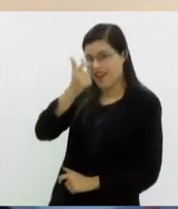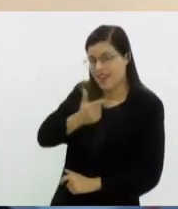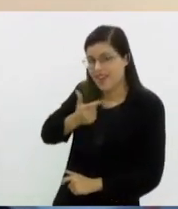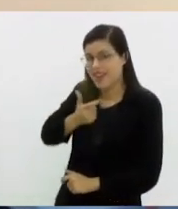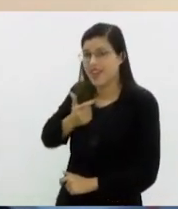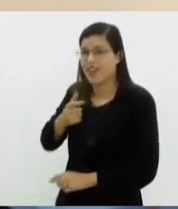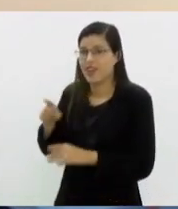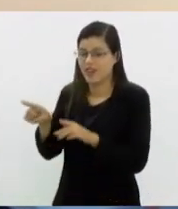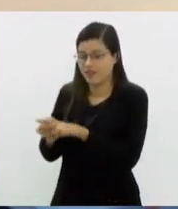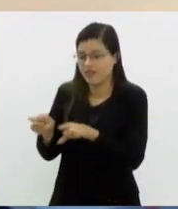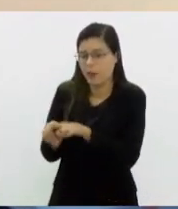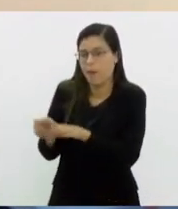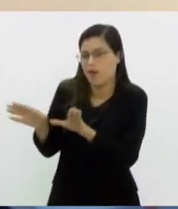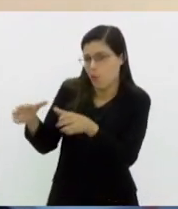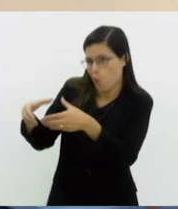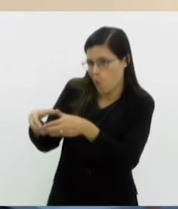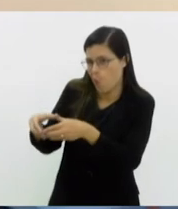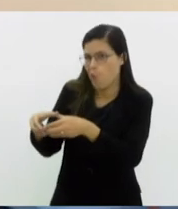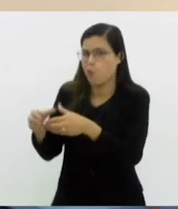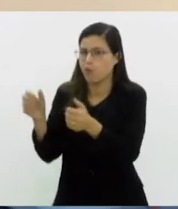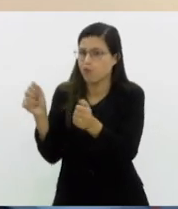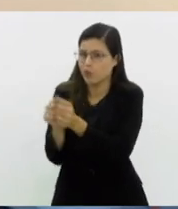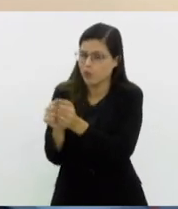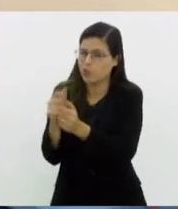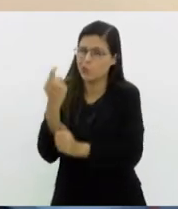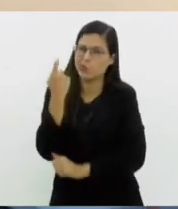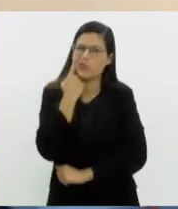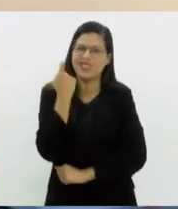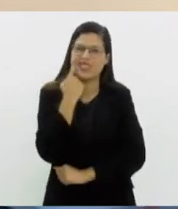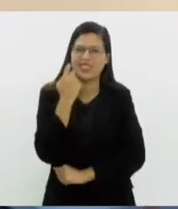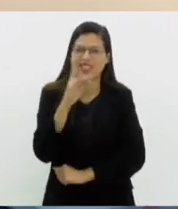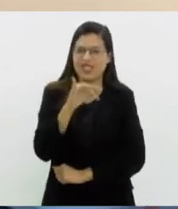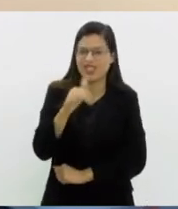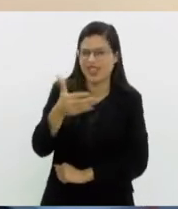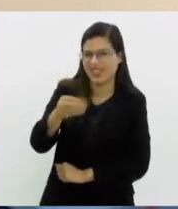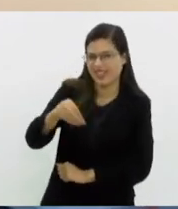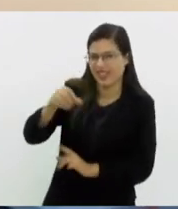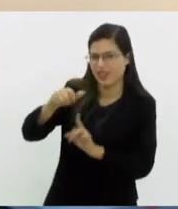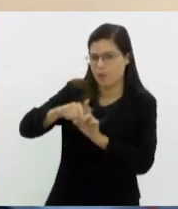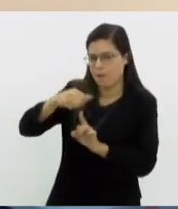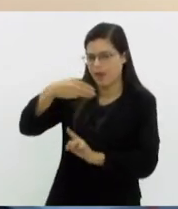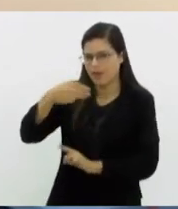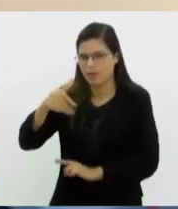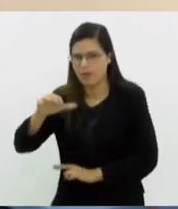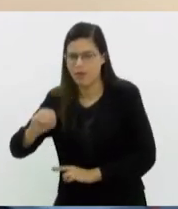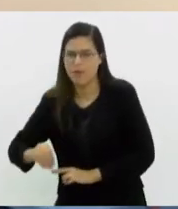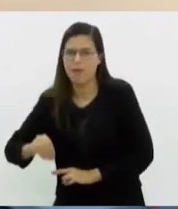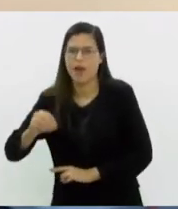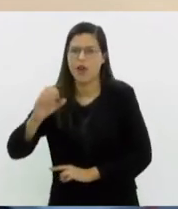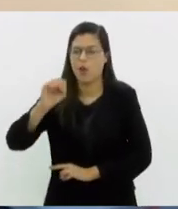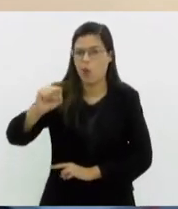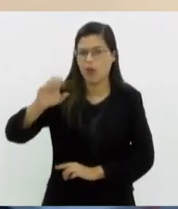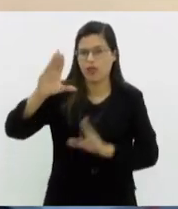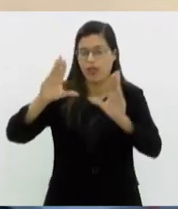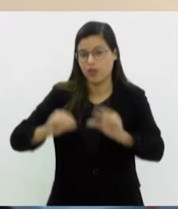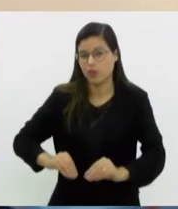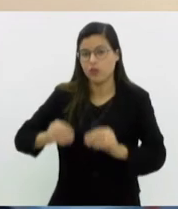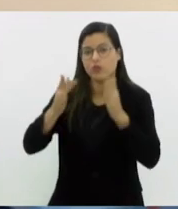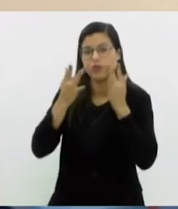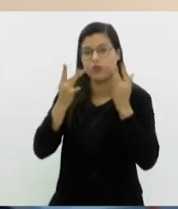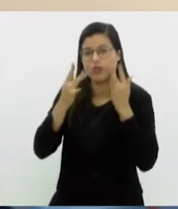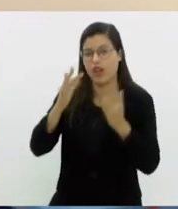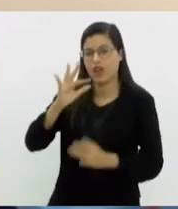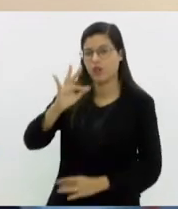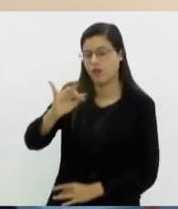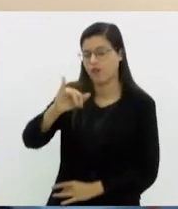da Soft Parade Band estaremos nesta sexta, 10 de maio, às oito da noite, no Teatro Firjan Cési